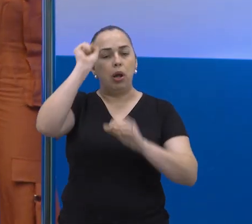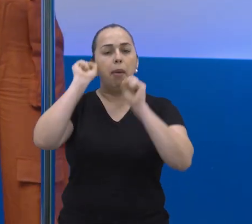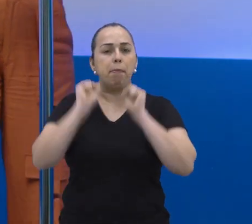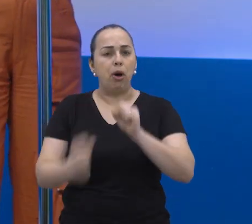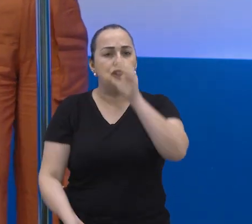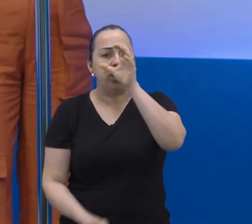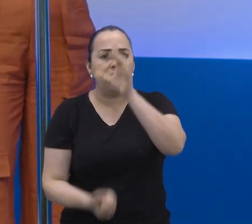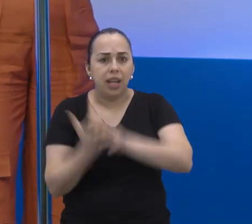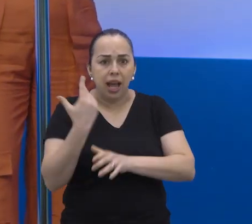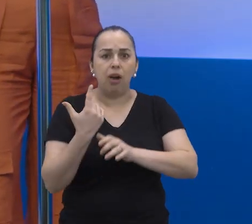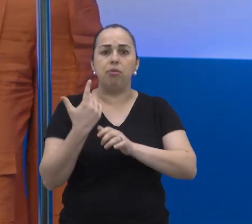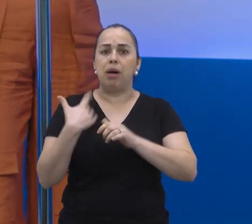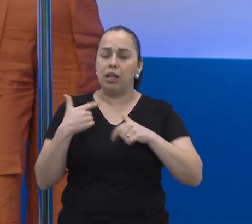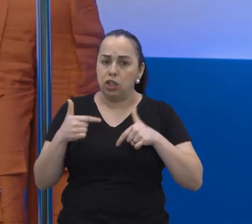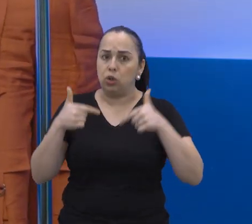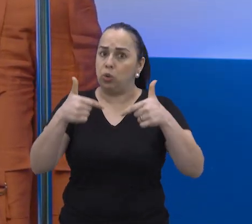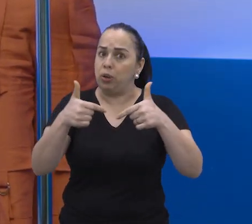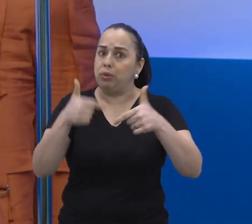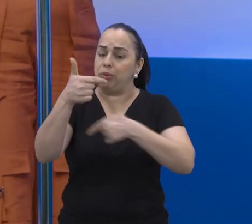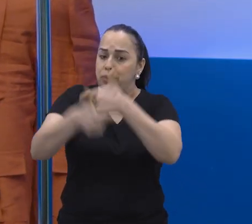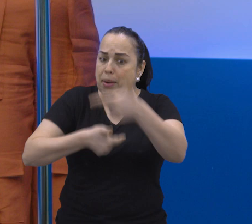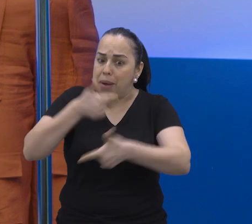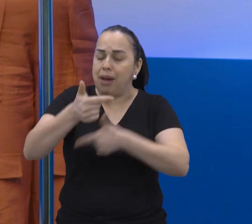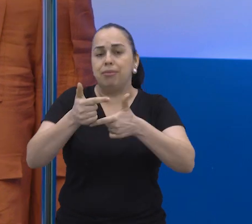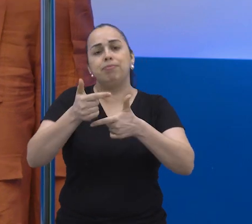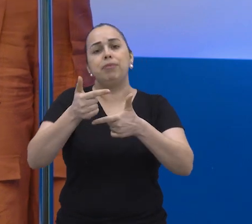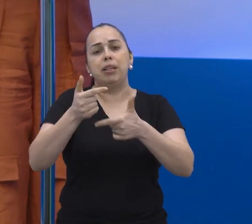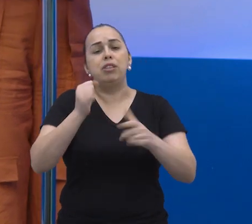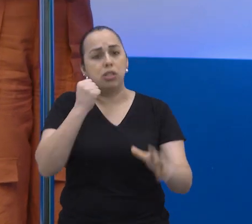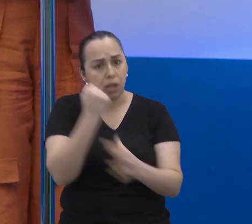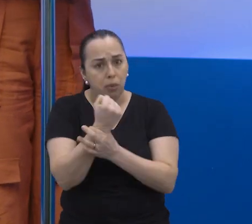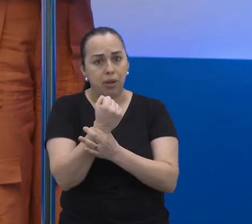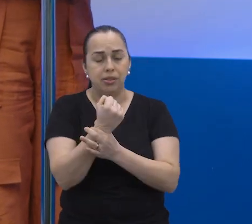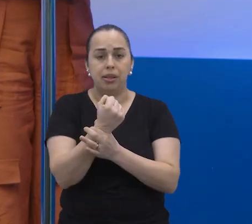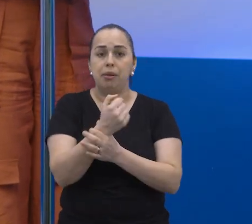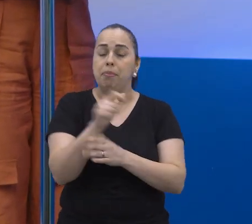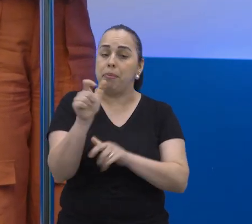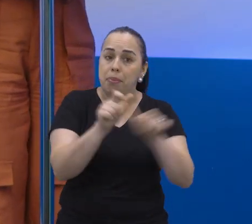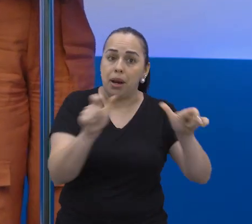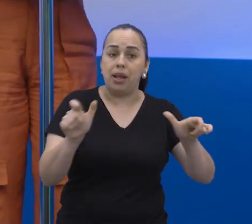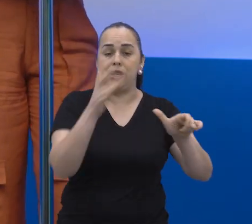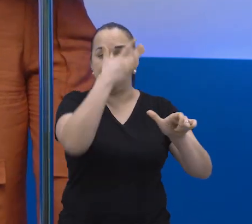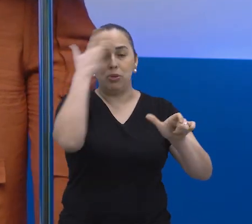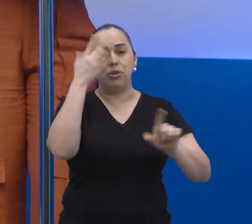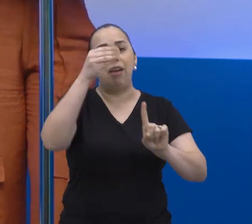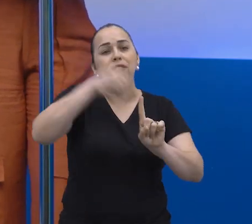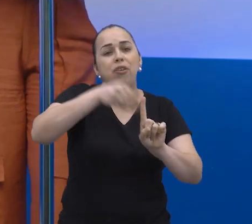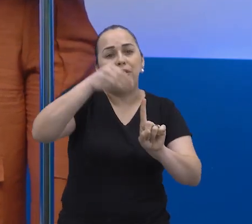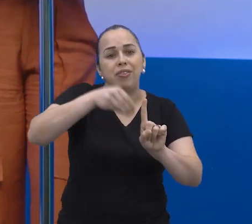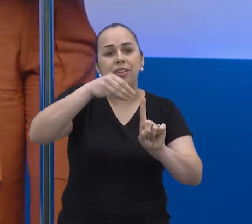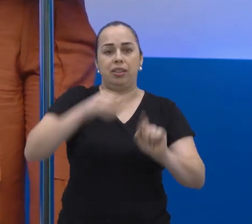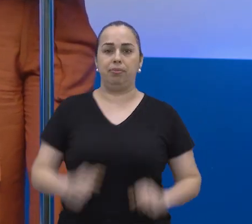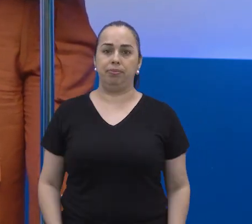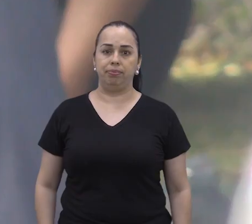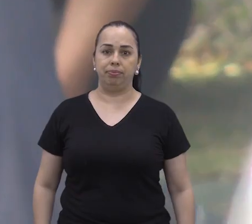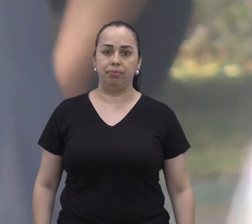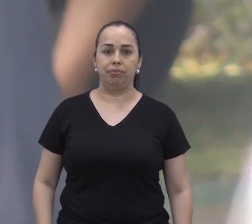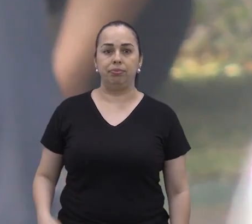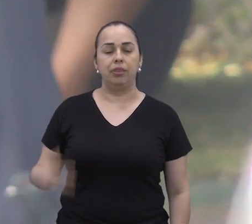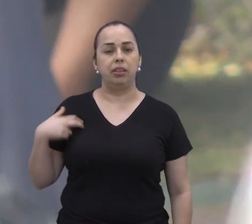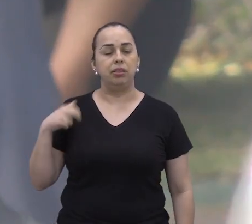instituir a política municipal de trabalho digno. Isso para quem se encontra em situação de vulnerabilidade social.